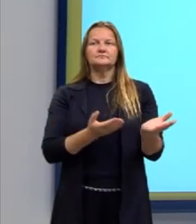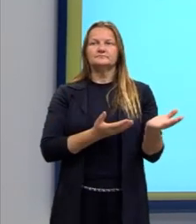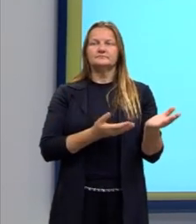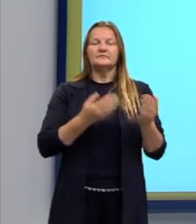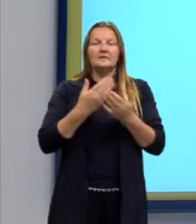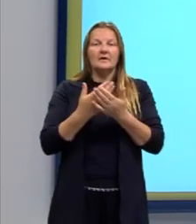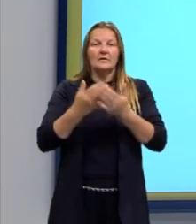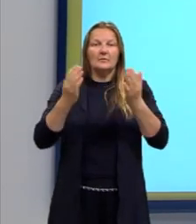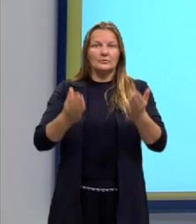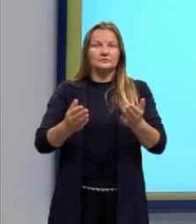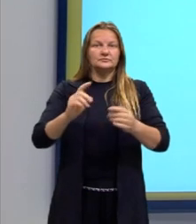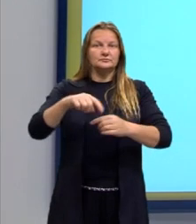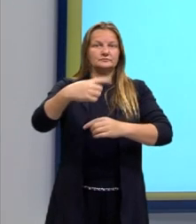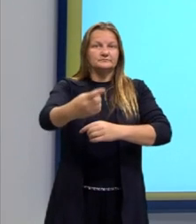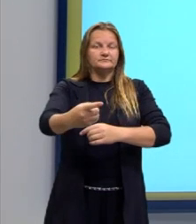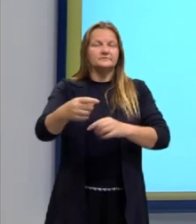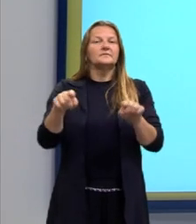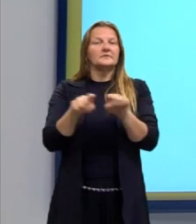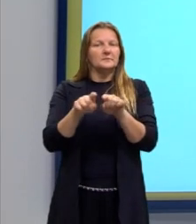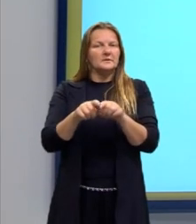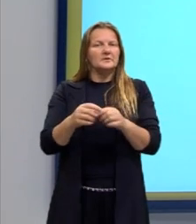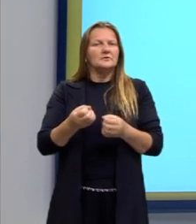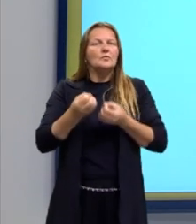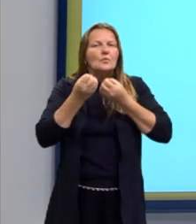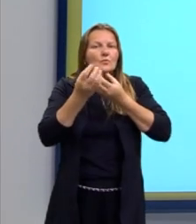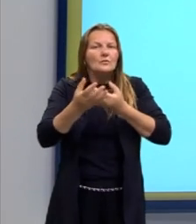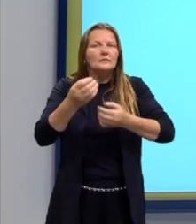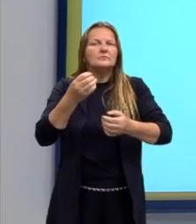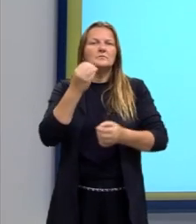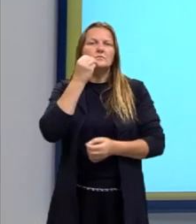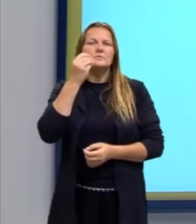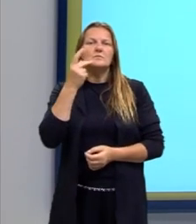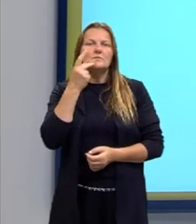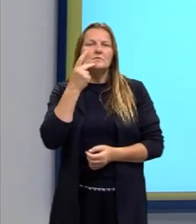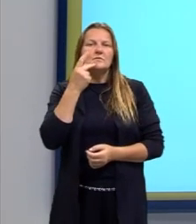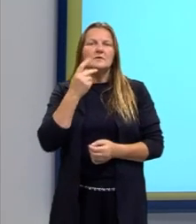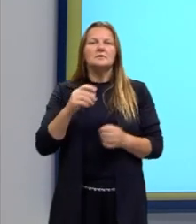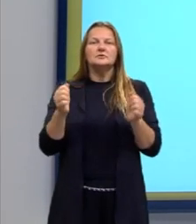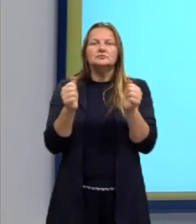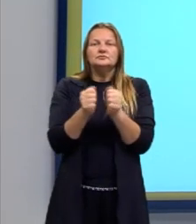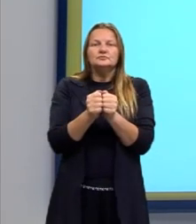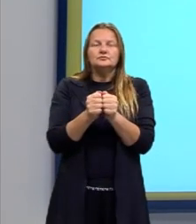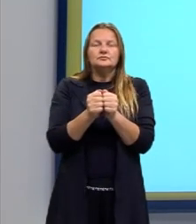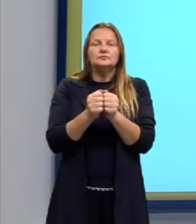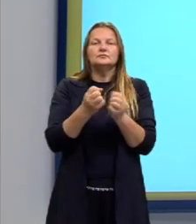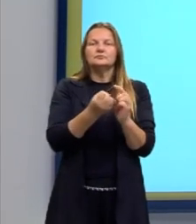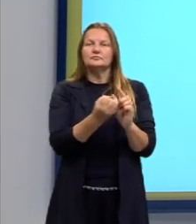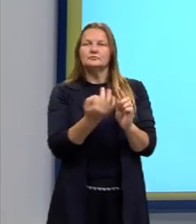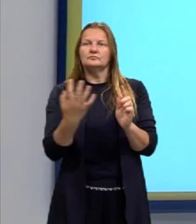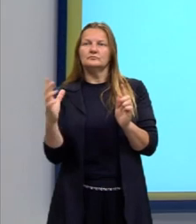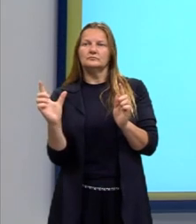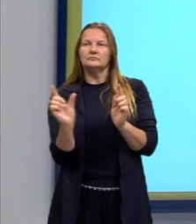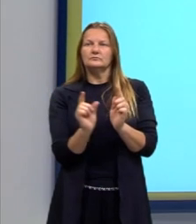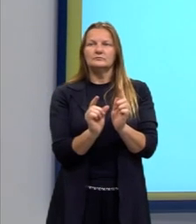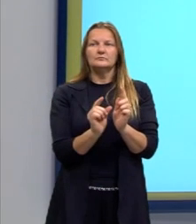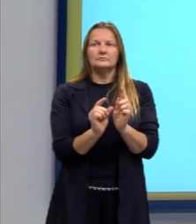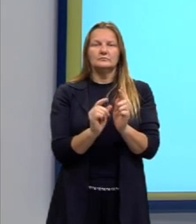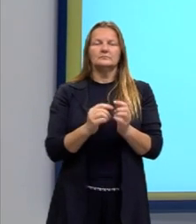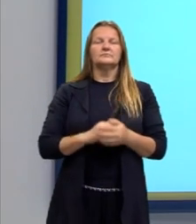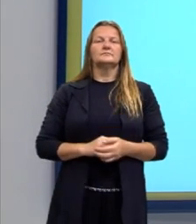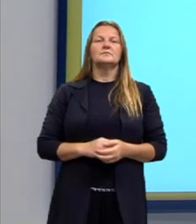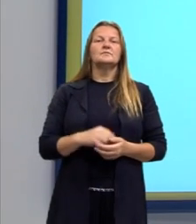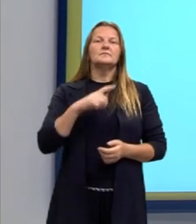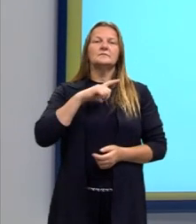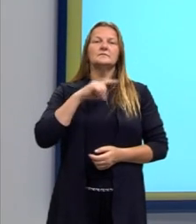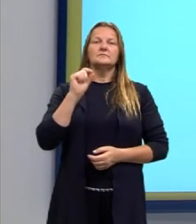próxima aula, nós ainda vamos citar a probabilidade junto com a análise combinatória. E aí, nós vamos ter o